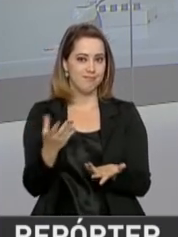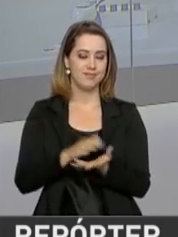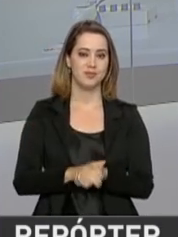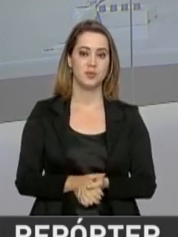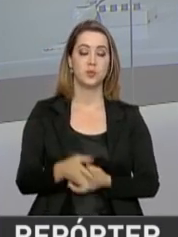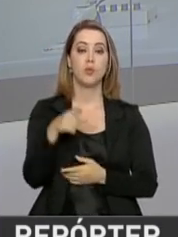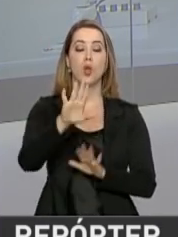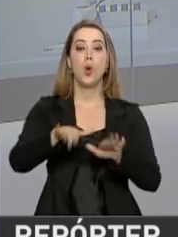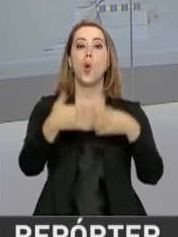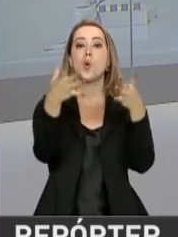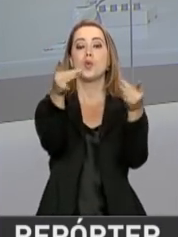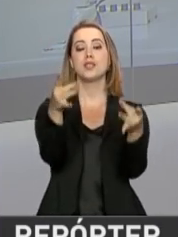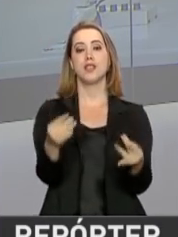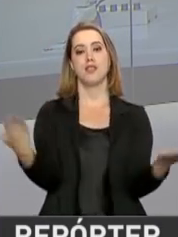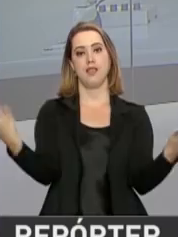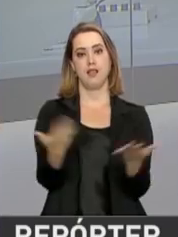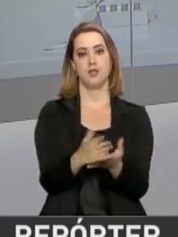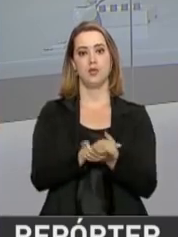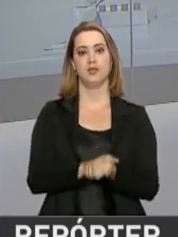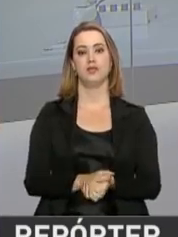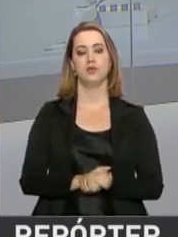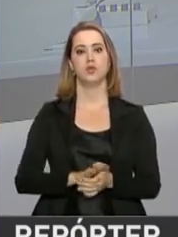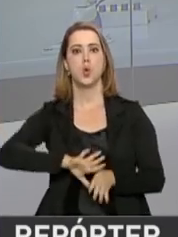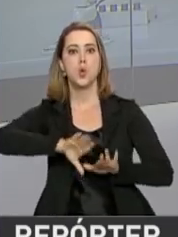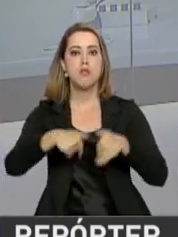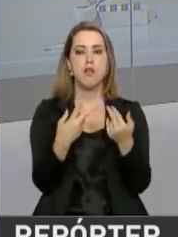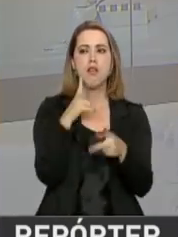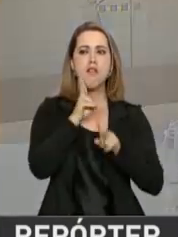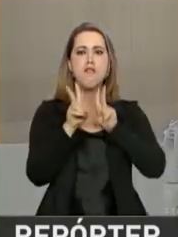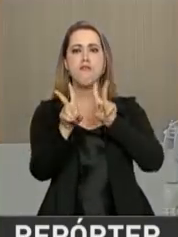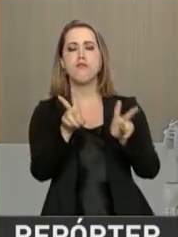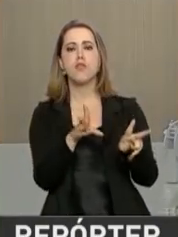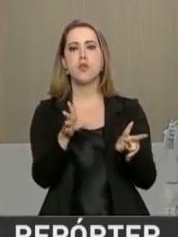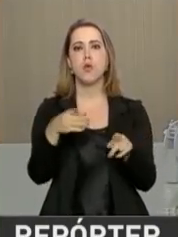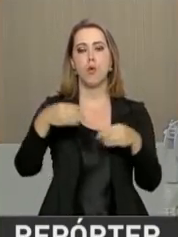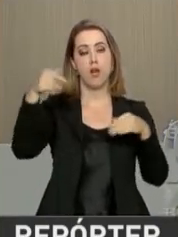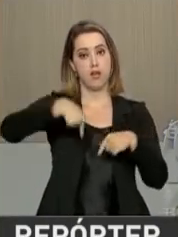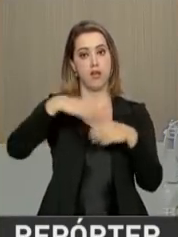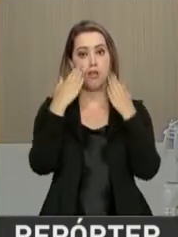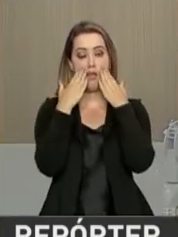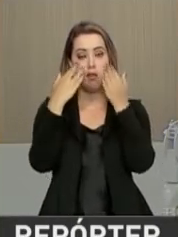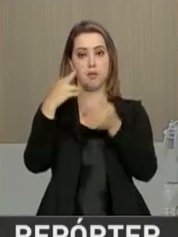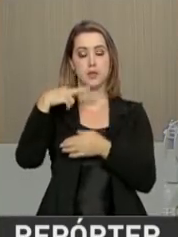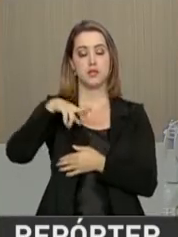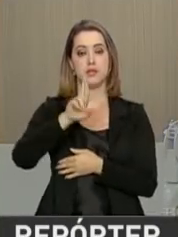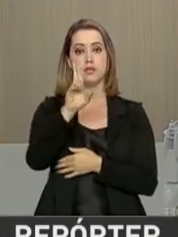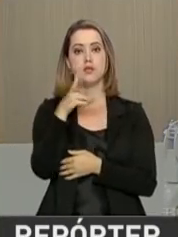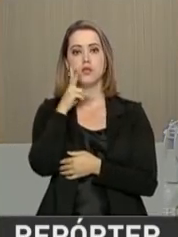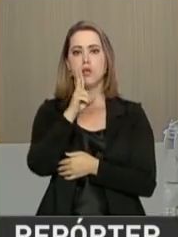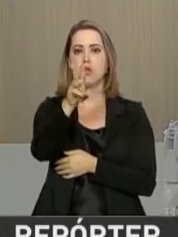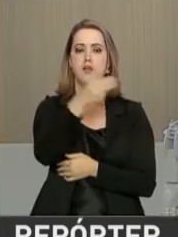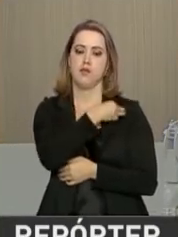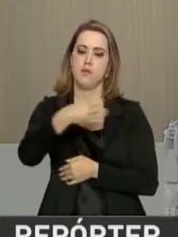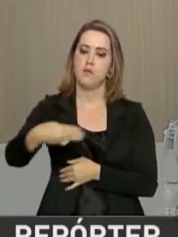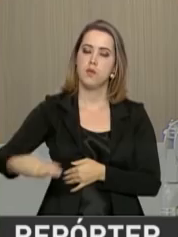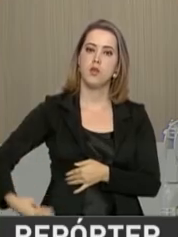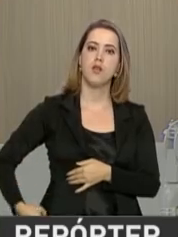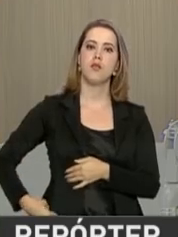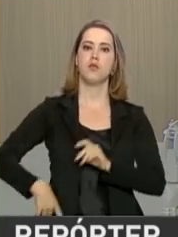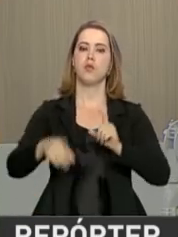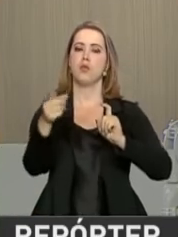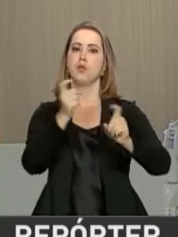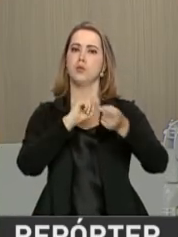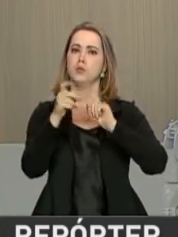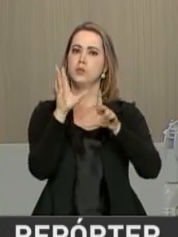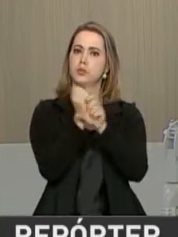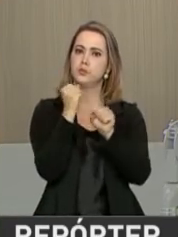quais foram os destaques de hoje? É, quem estava ligado no NBR e viu aí a presença do ministro junto conosco, quem estava